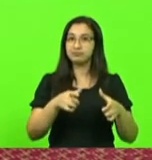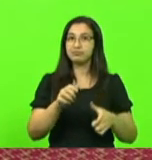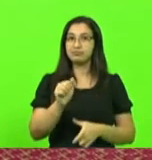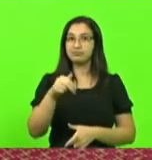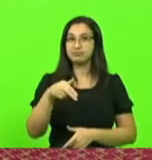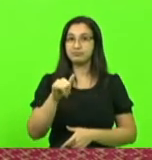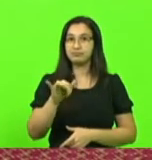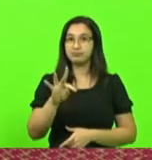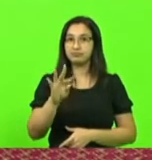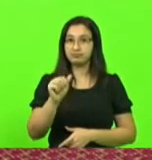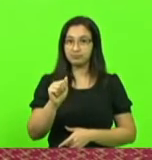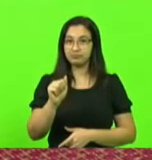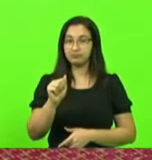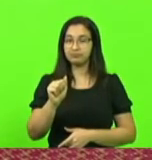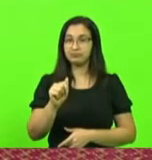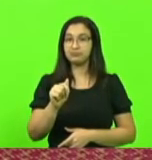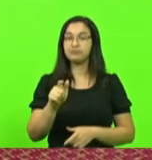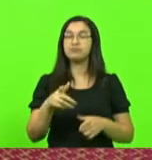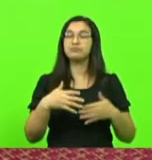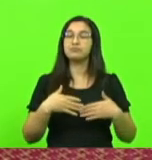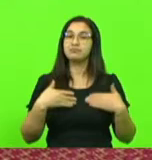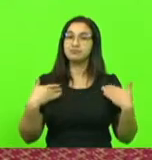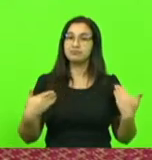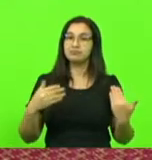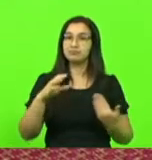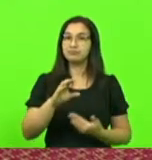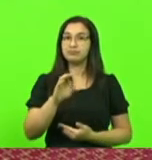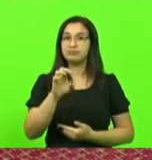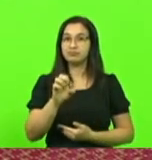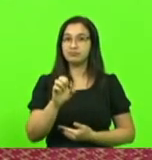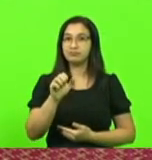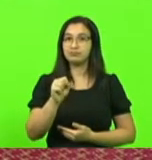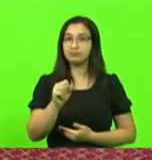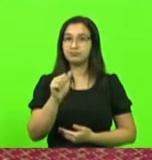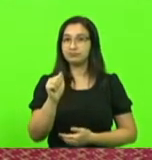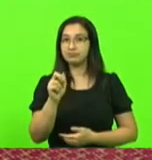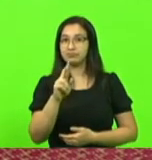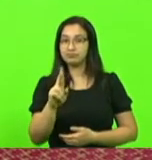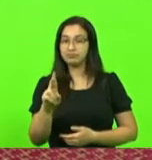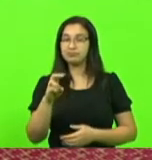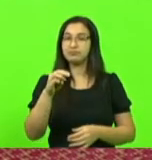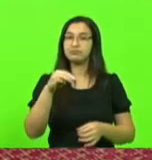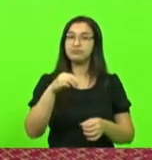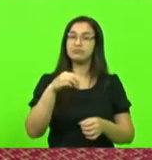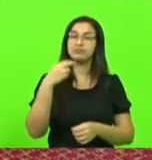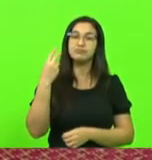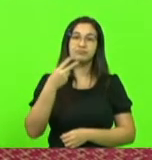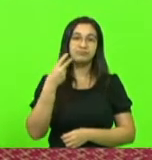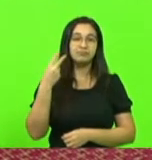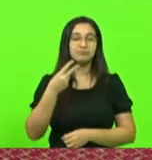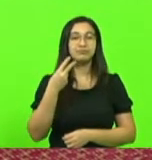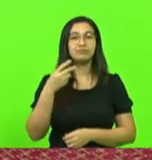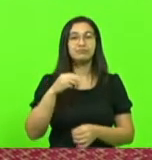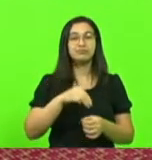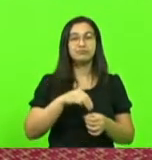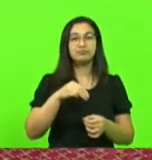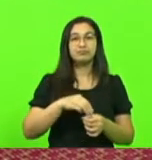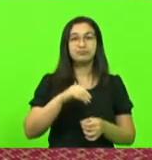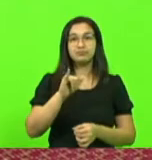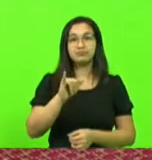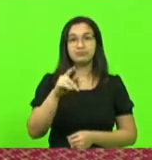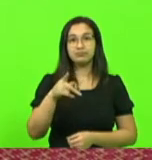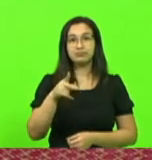Saudar também o César de Paula, nosso vereador lá do município de Poaçu, município que eu tenho